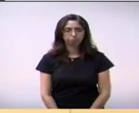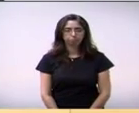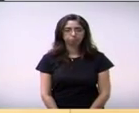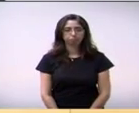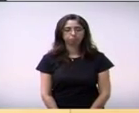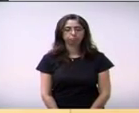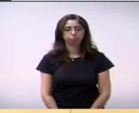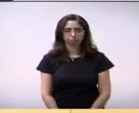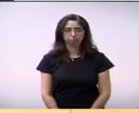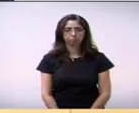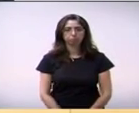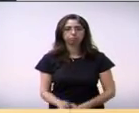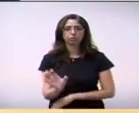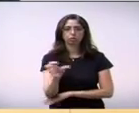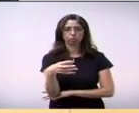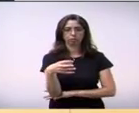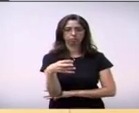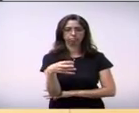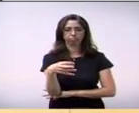Uma palavra ao vereador de Segura.